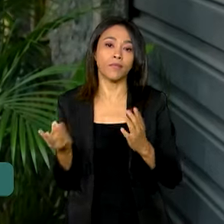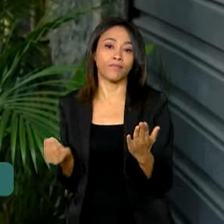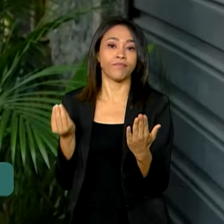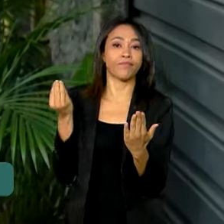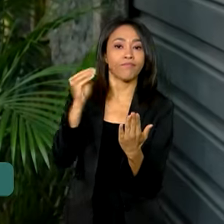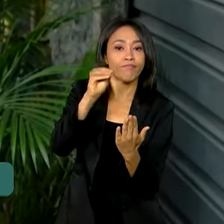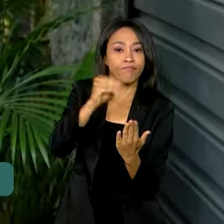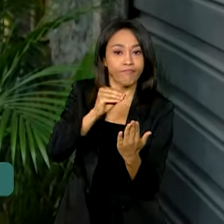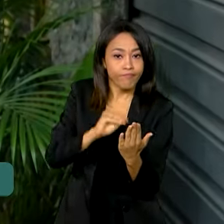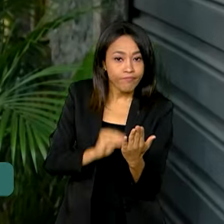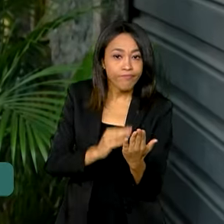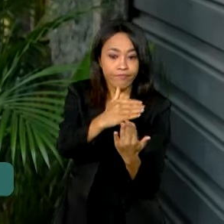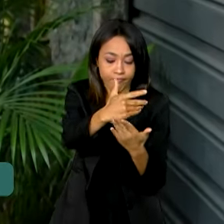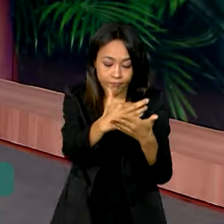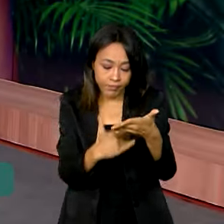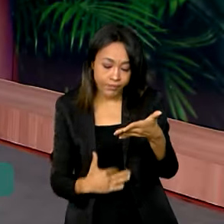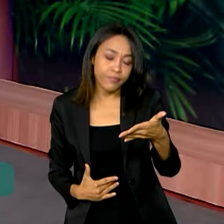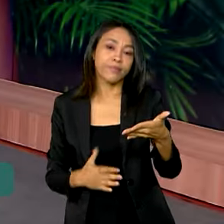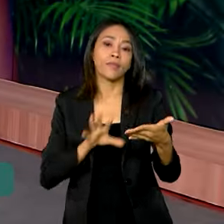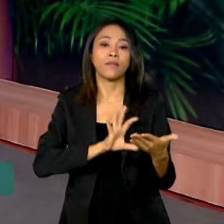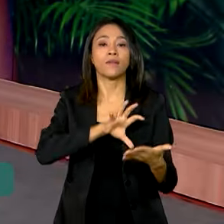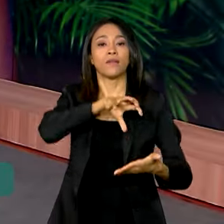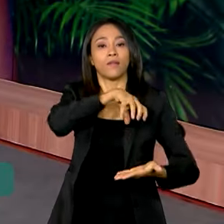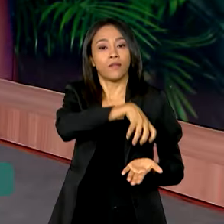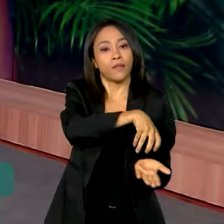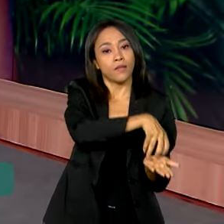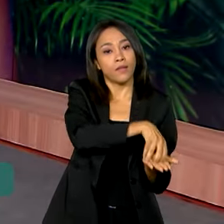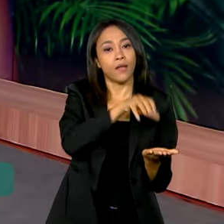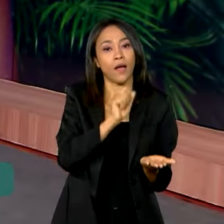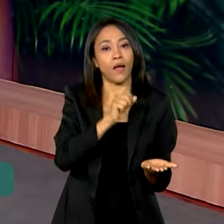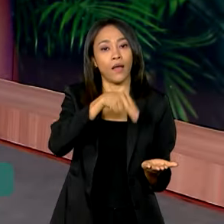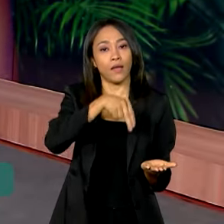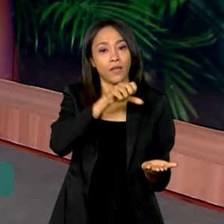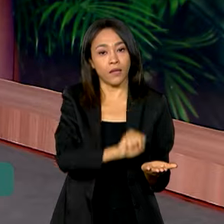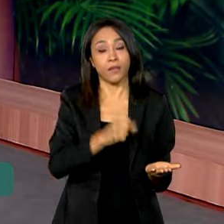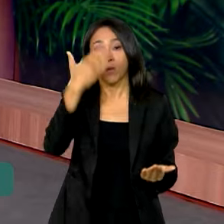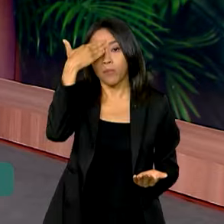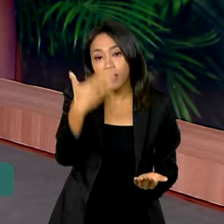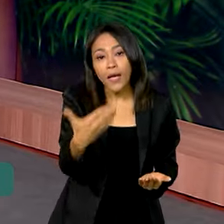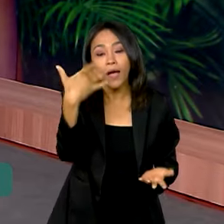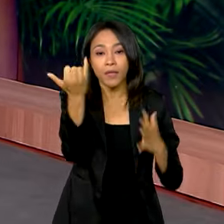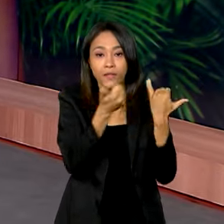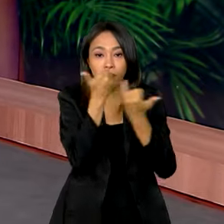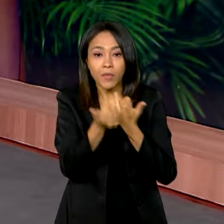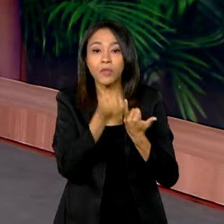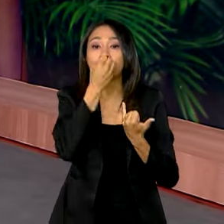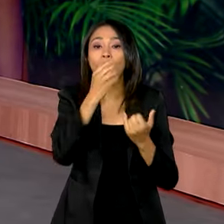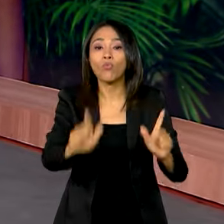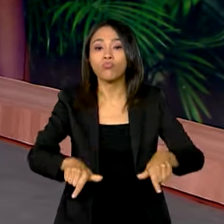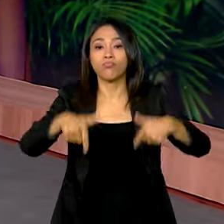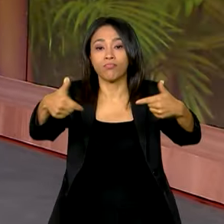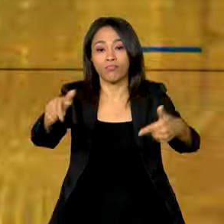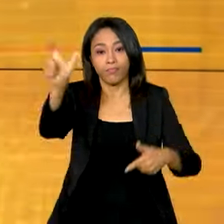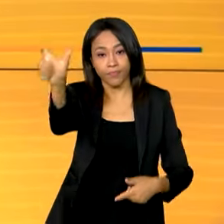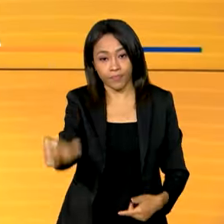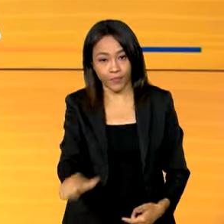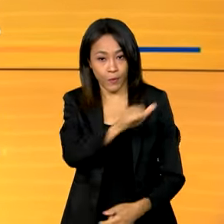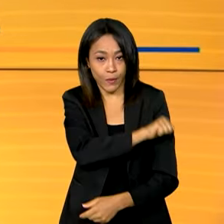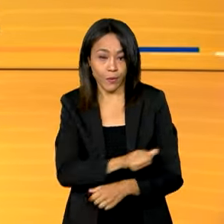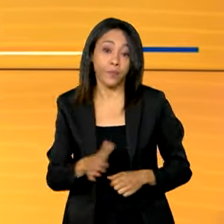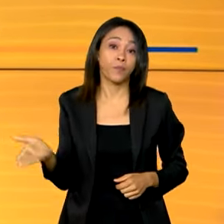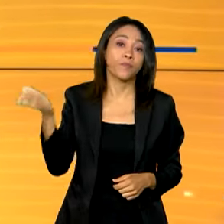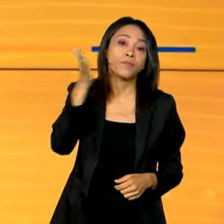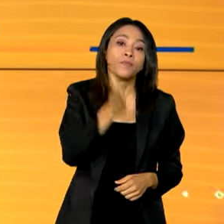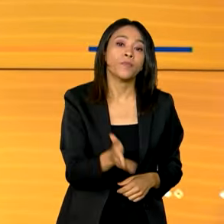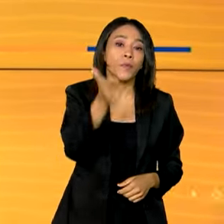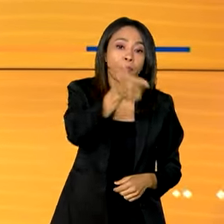da ANS. Vanessa, volto com você. Ok, Flávio. Obrigada pelas informações. Bom trabalho aí no Rio de Janeiro. Vamos falar